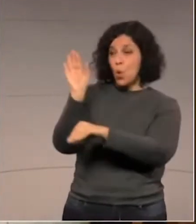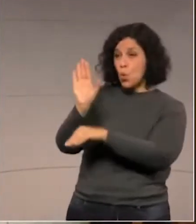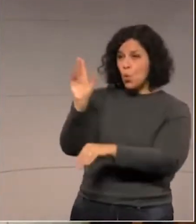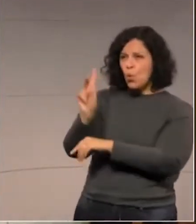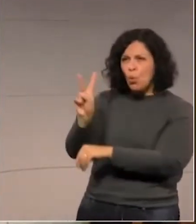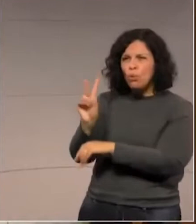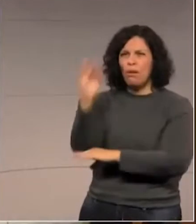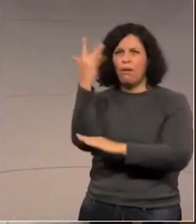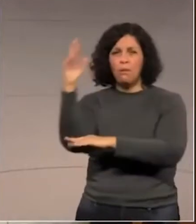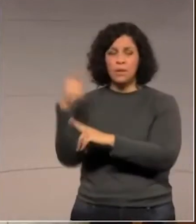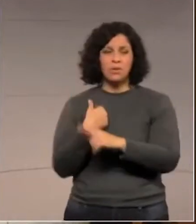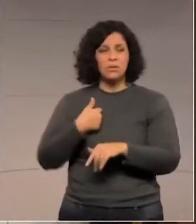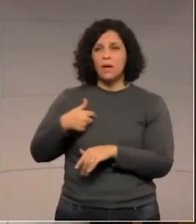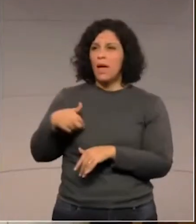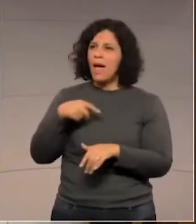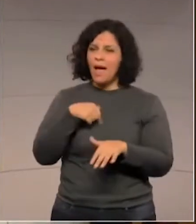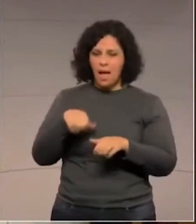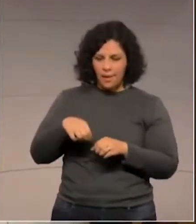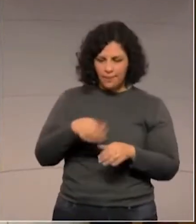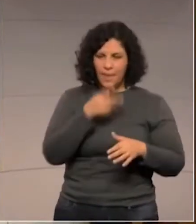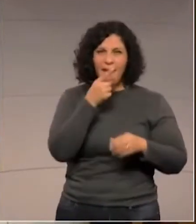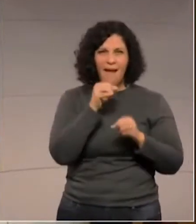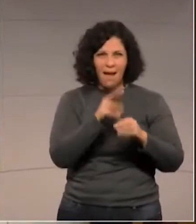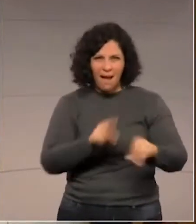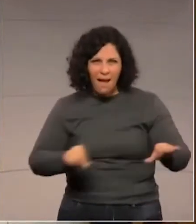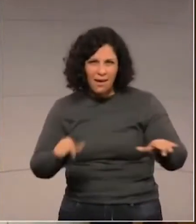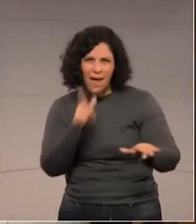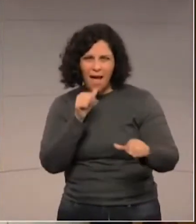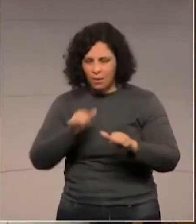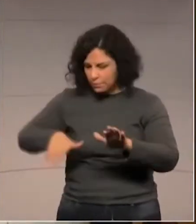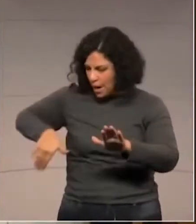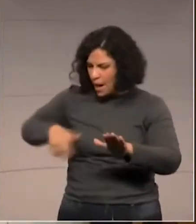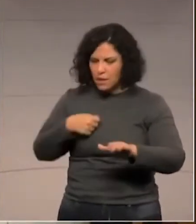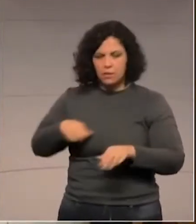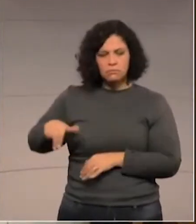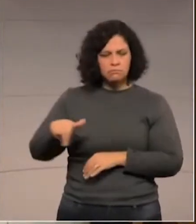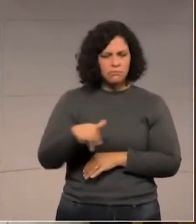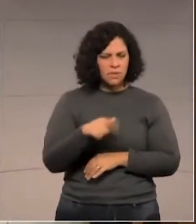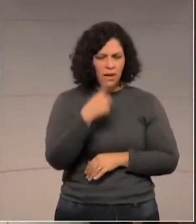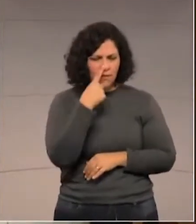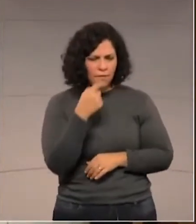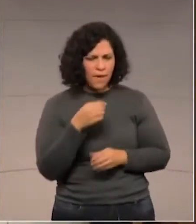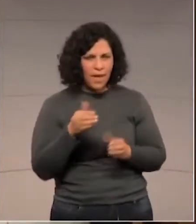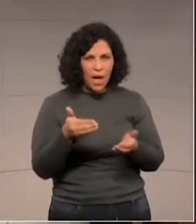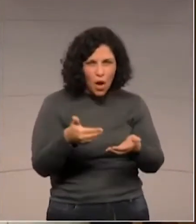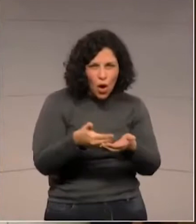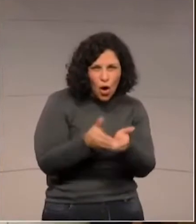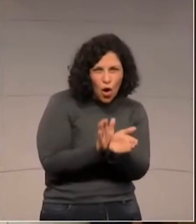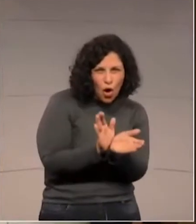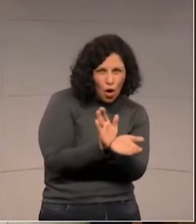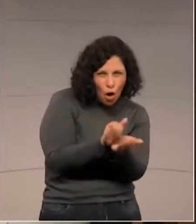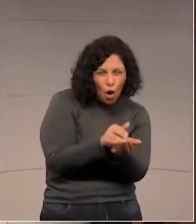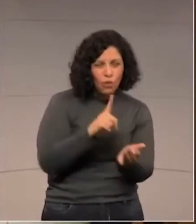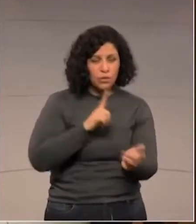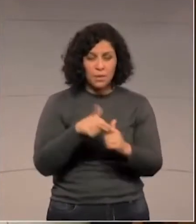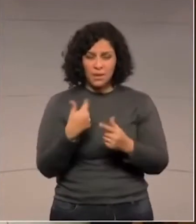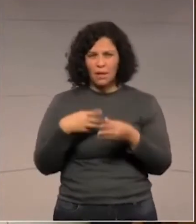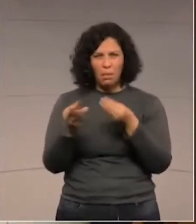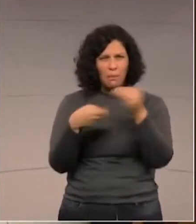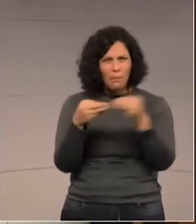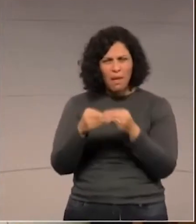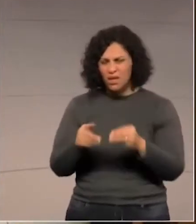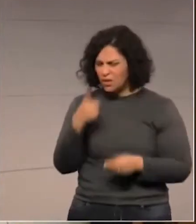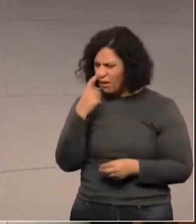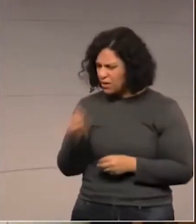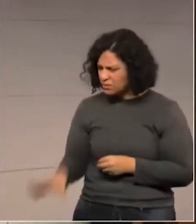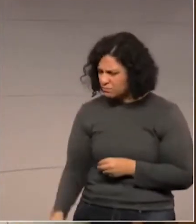Quem caminha pela praia hoje em dia, além das conchas, das sementes, começa a catar lixo, plástico, que a gente encontra na praia. Então,